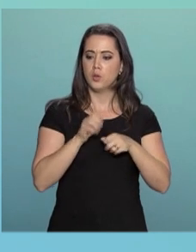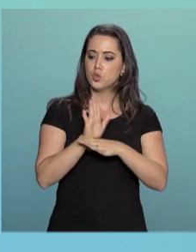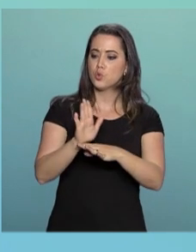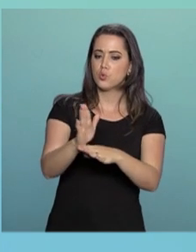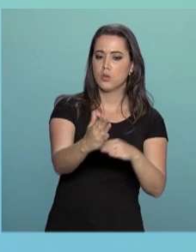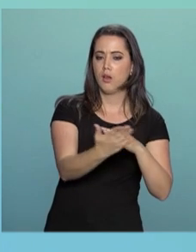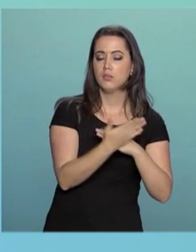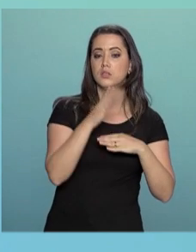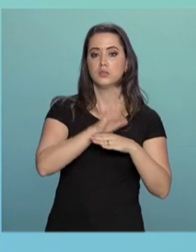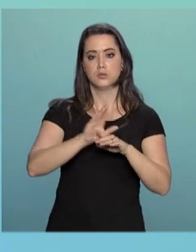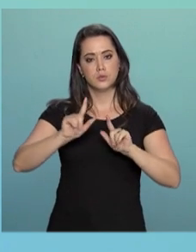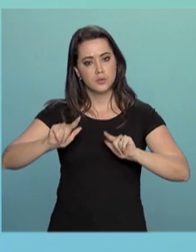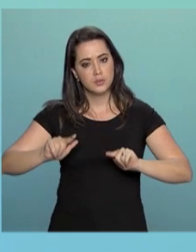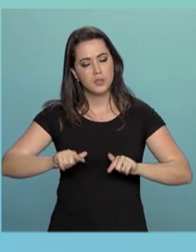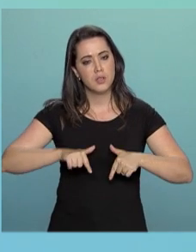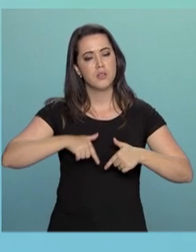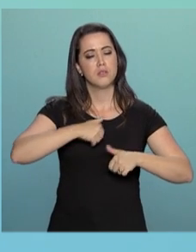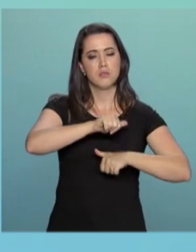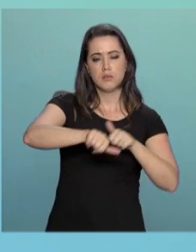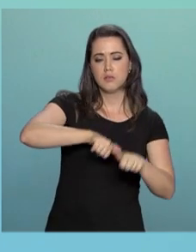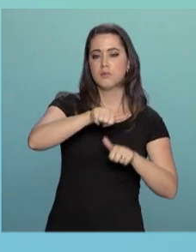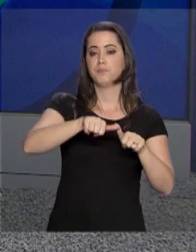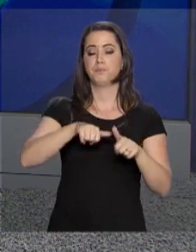desafio e mudar o nosso Brasil.